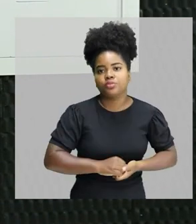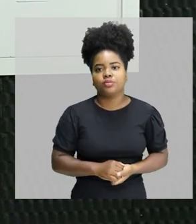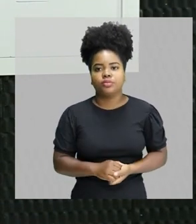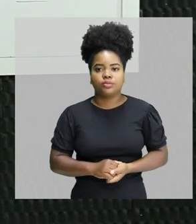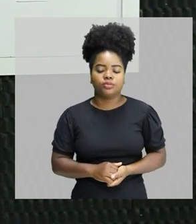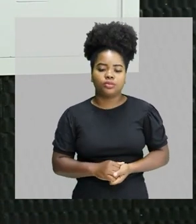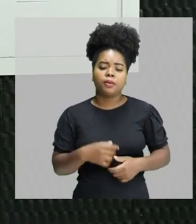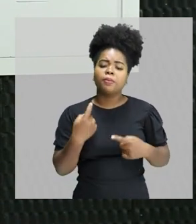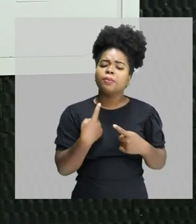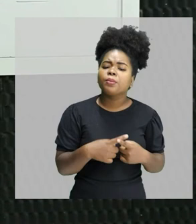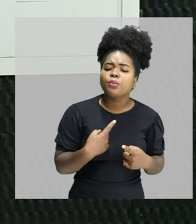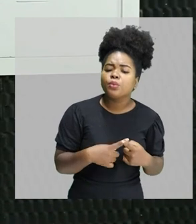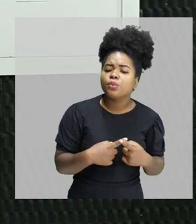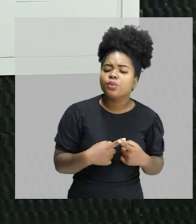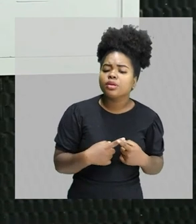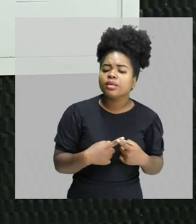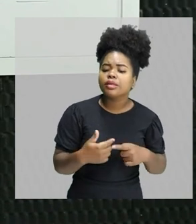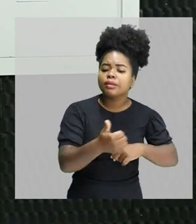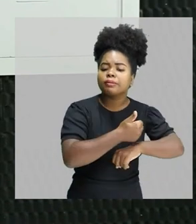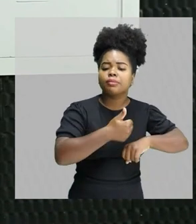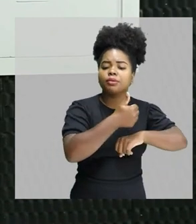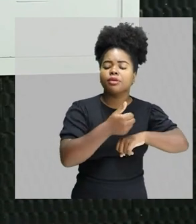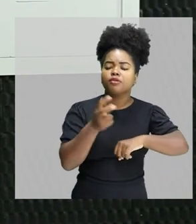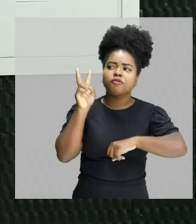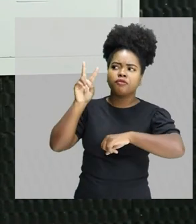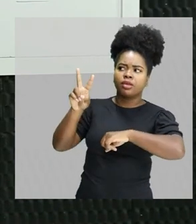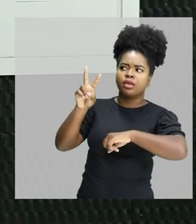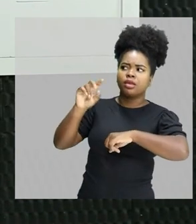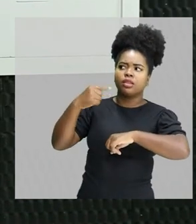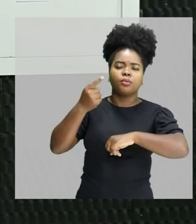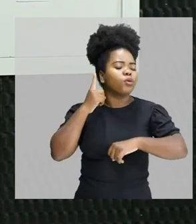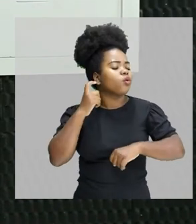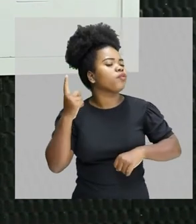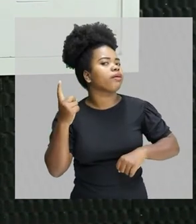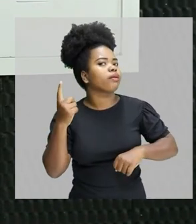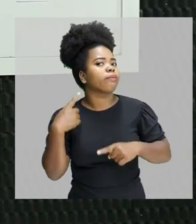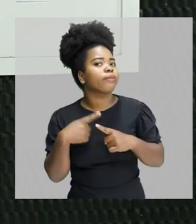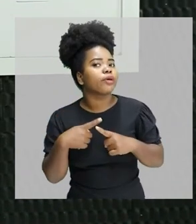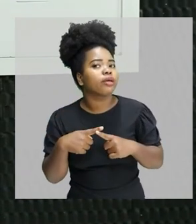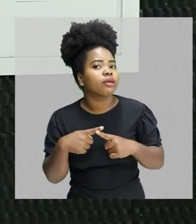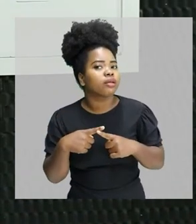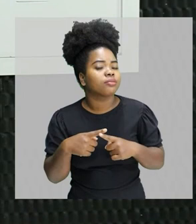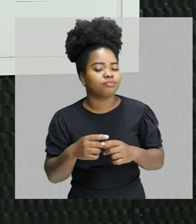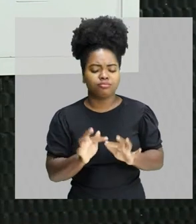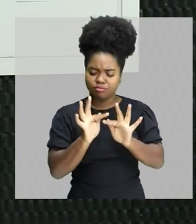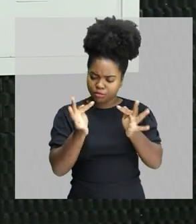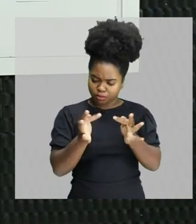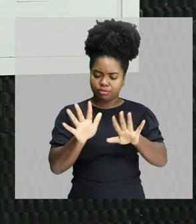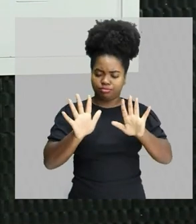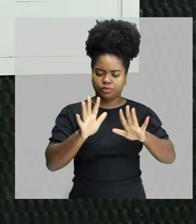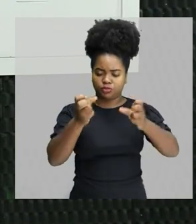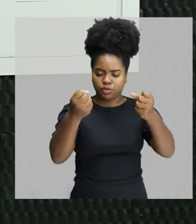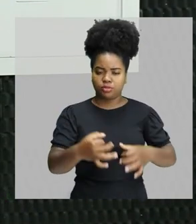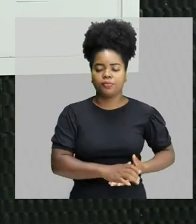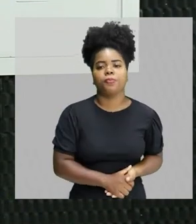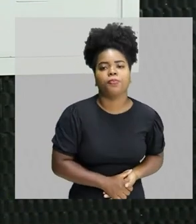ok? Por que que a gente vê primeiro para depois ouvir? Muito simples. Muito simples. A